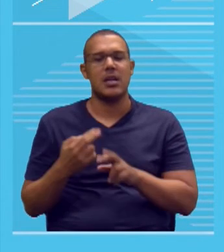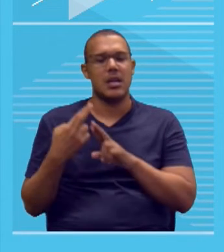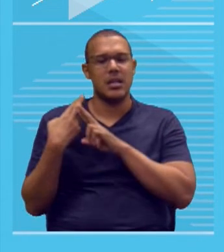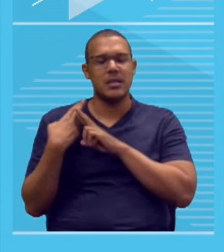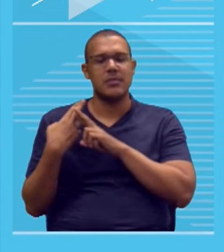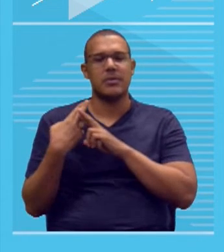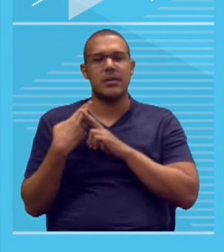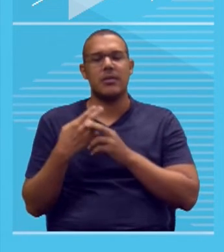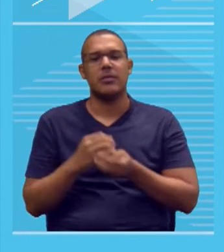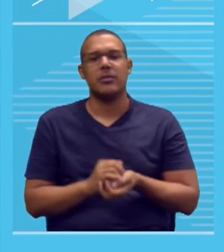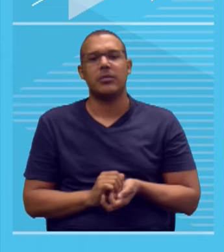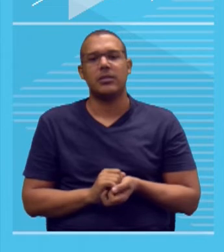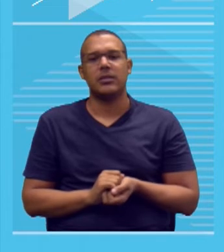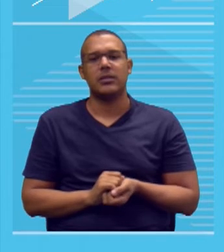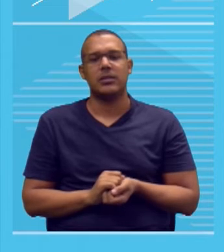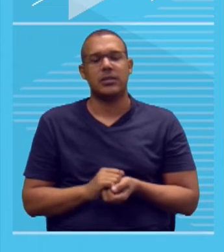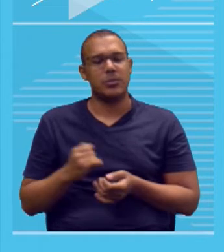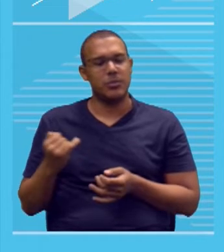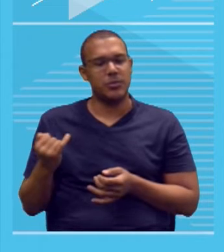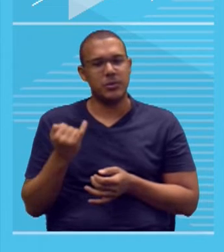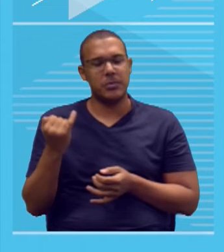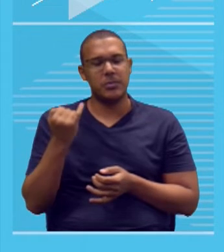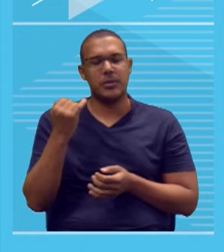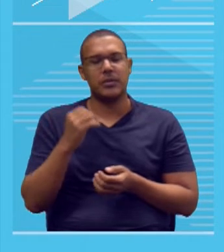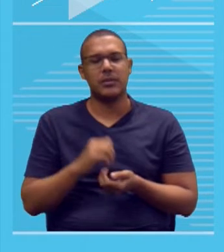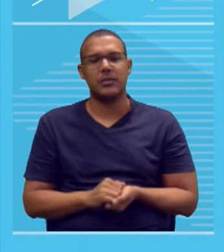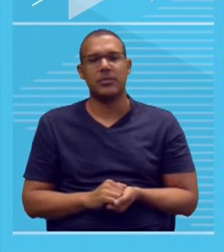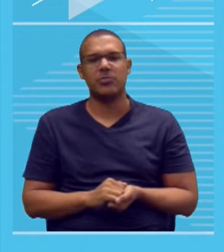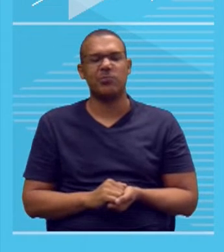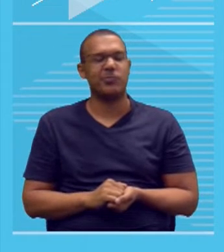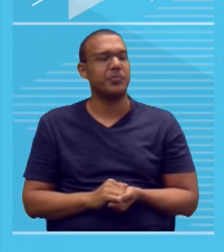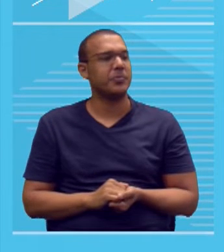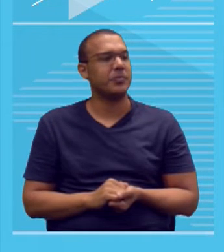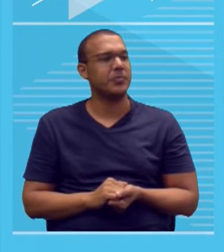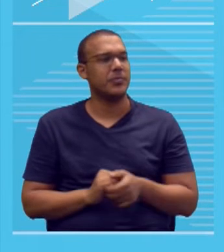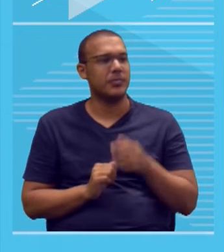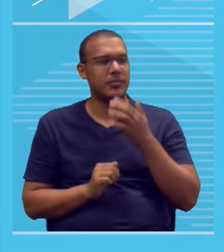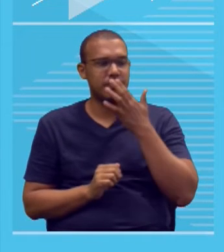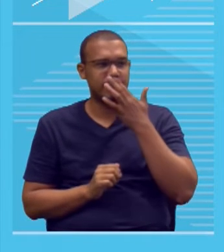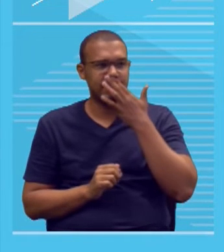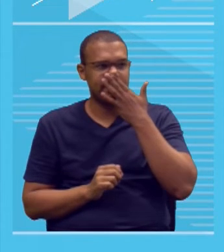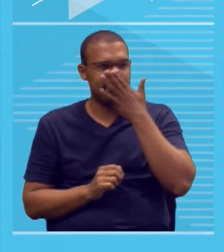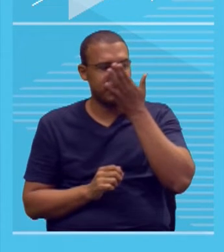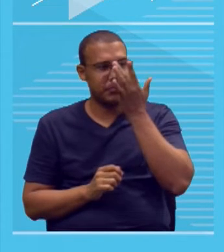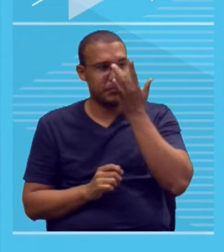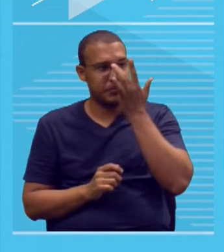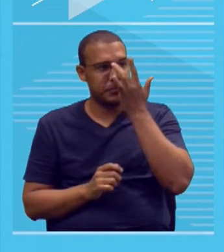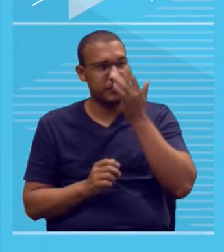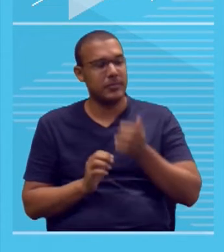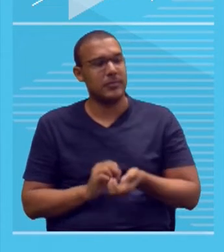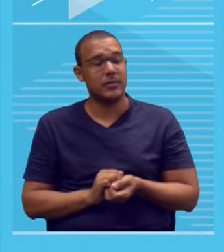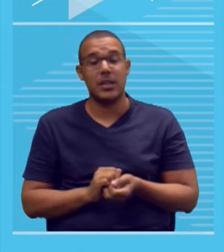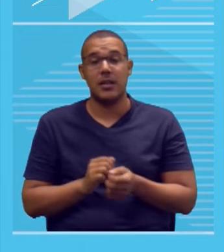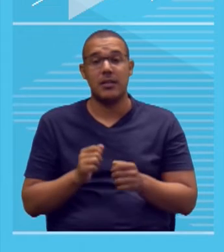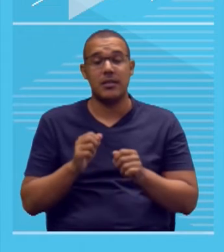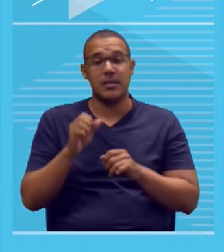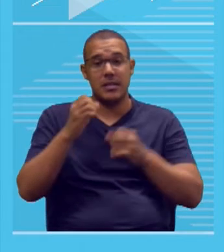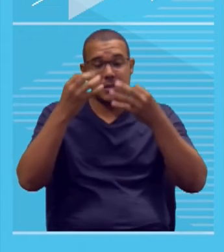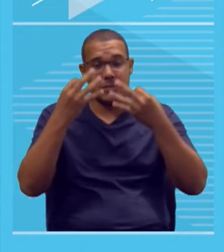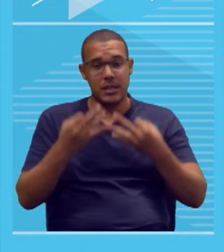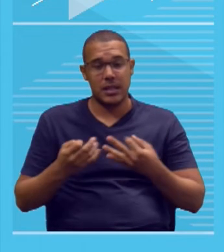realmente de grande credibilidade. Então, você tem um infográfico aí, falando da utilização da internet, tá?